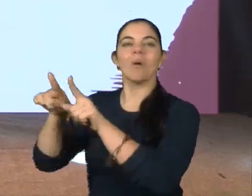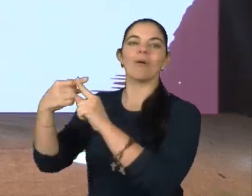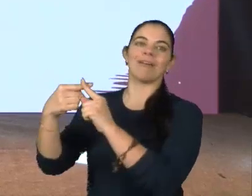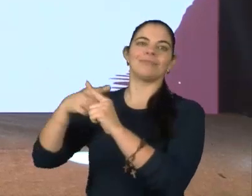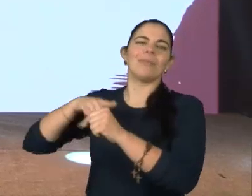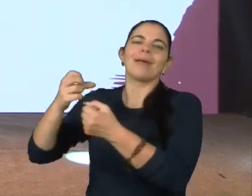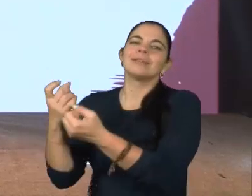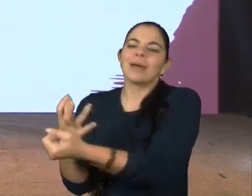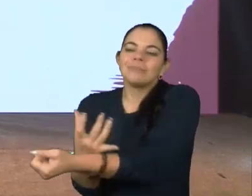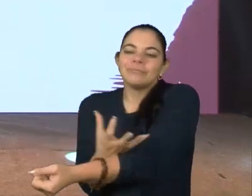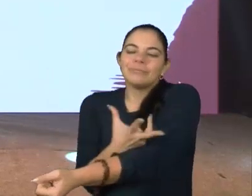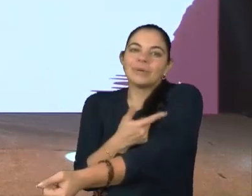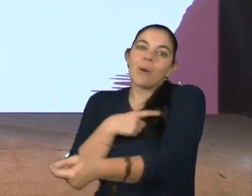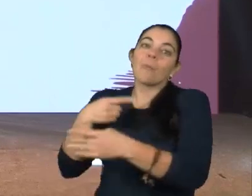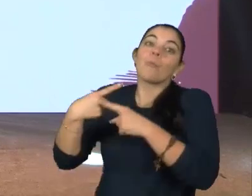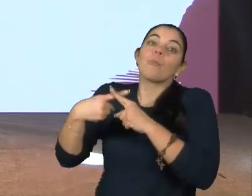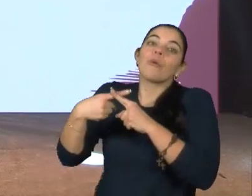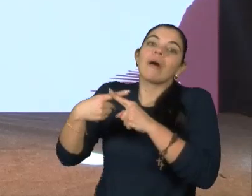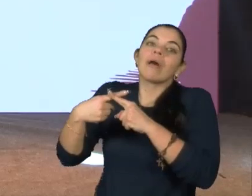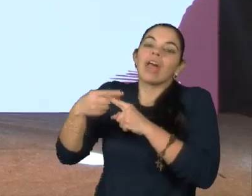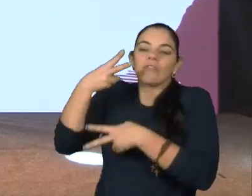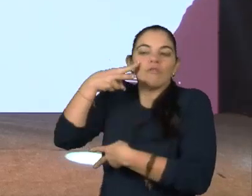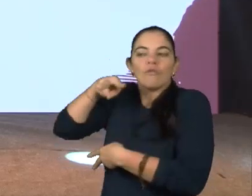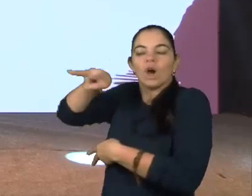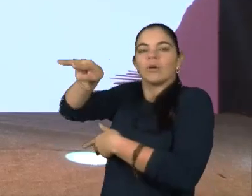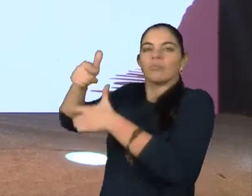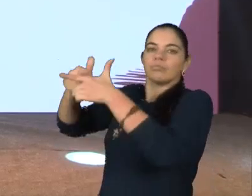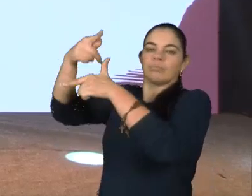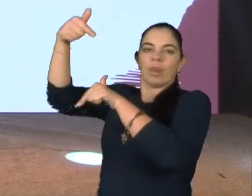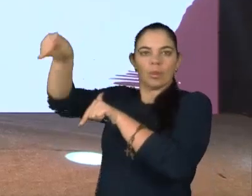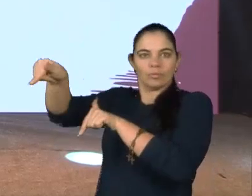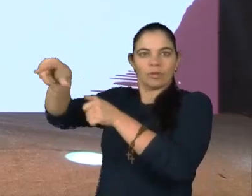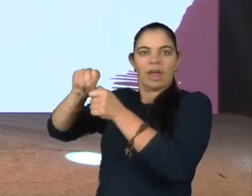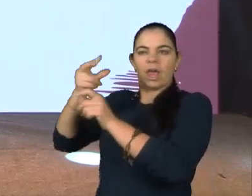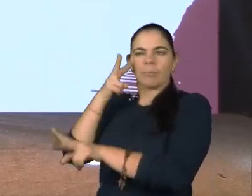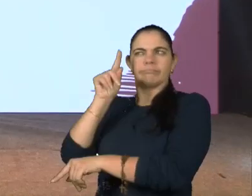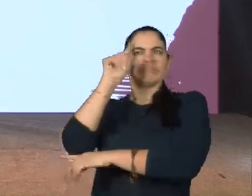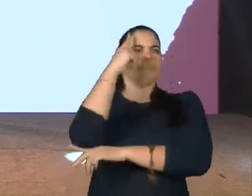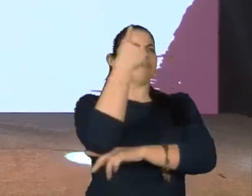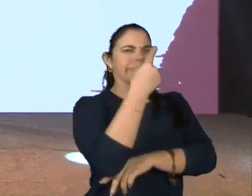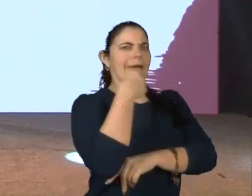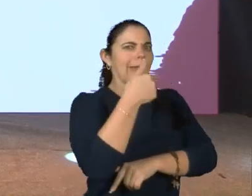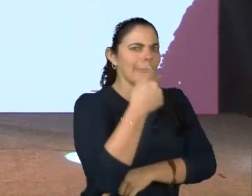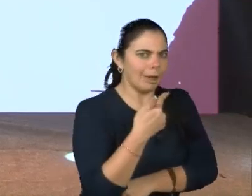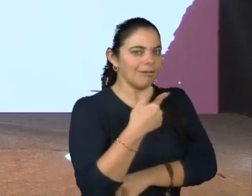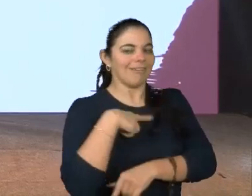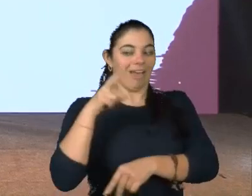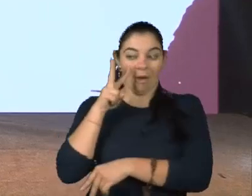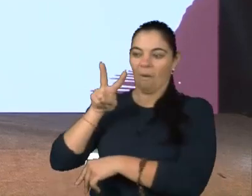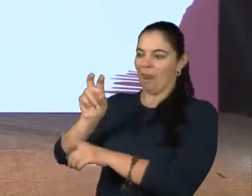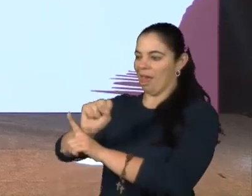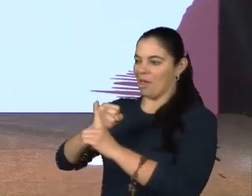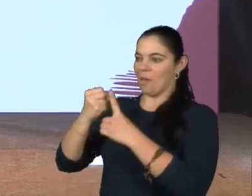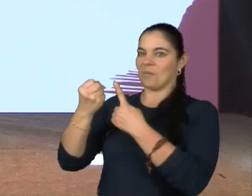emocional. vejam que a gente está falando de benefícios no campo socioemocional.